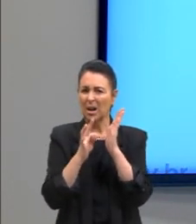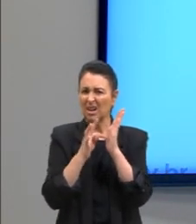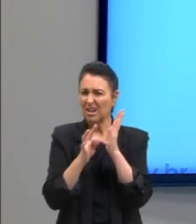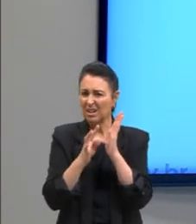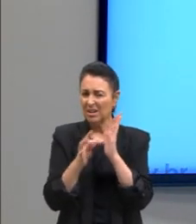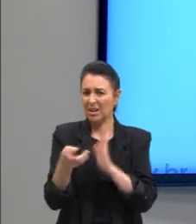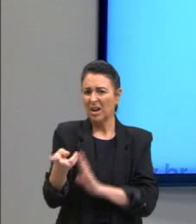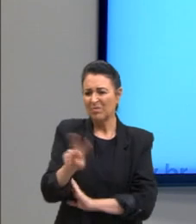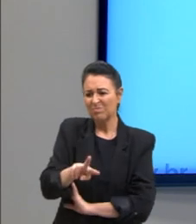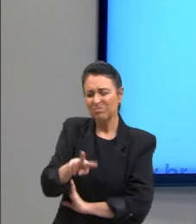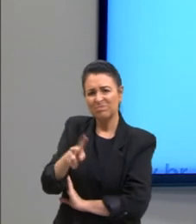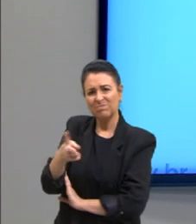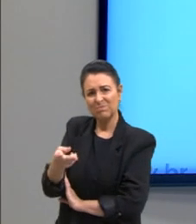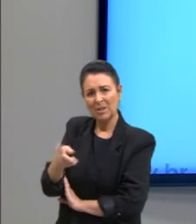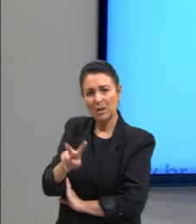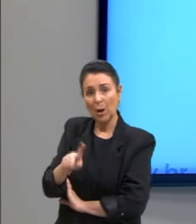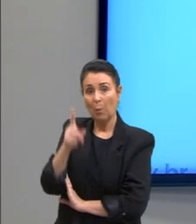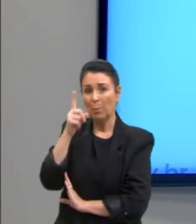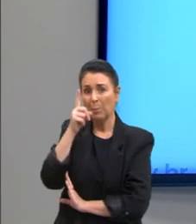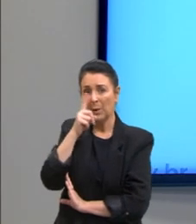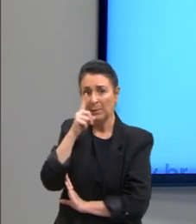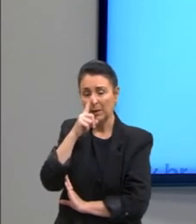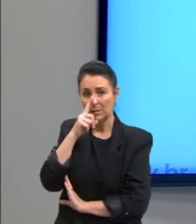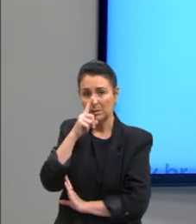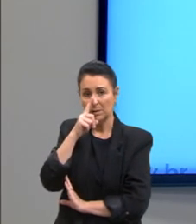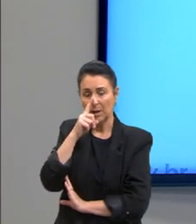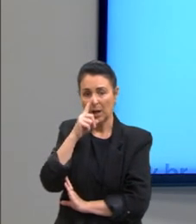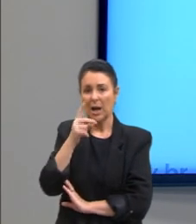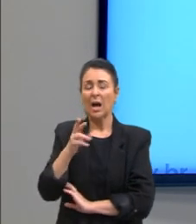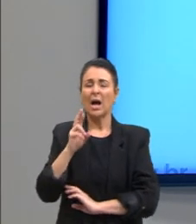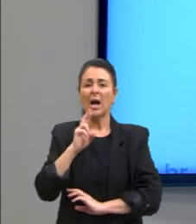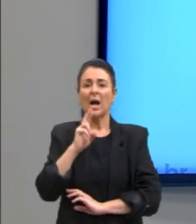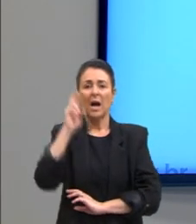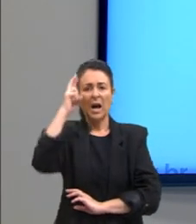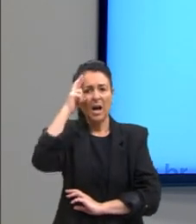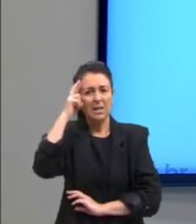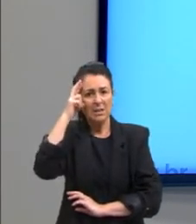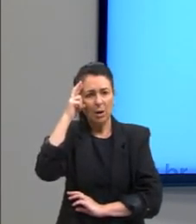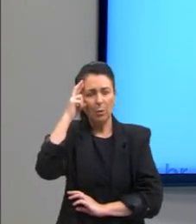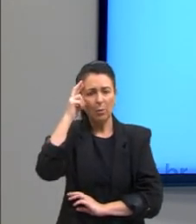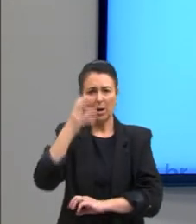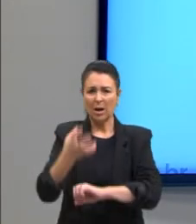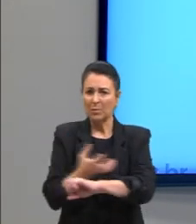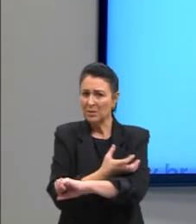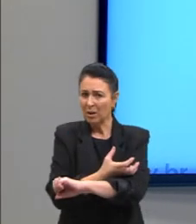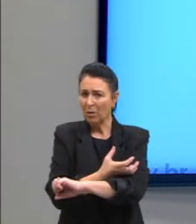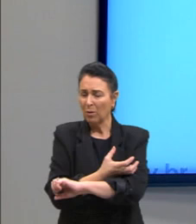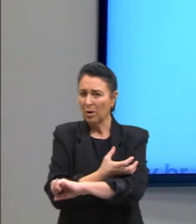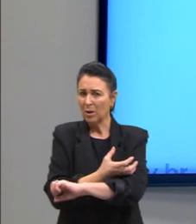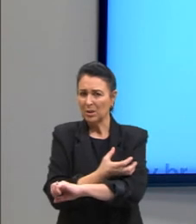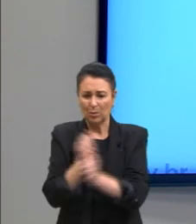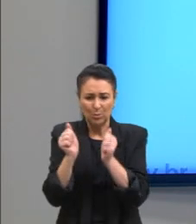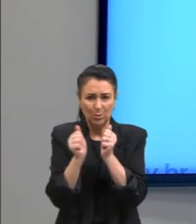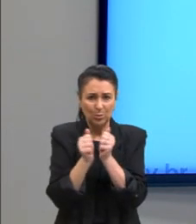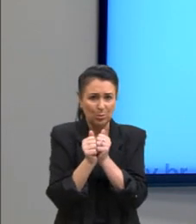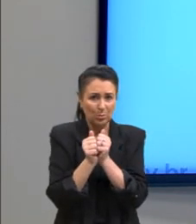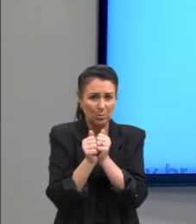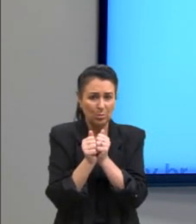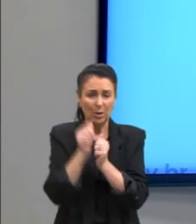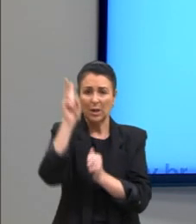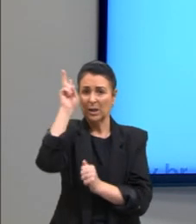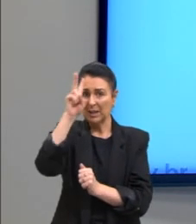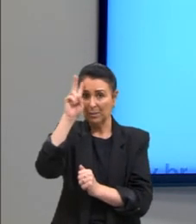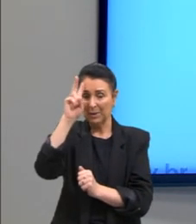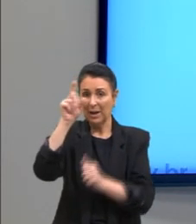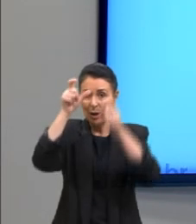Parmendes, que a razão e sensação são inseparáveis? Não. Lembra que nós comentamos que conhecimento de